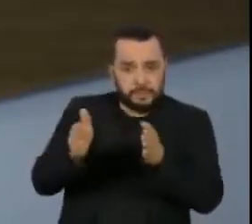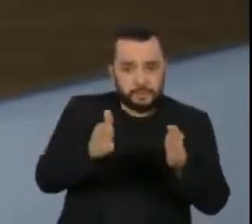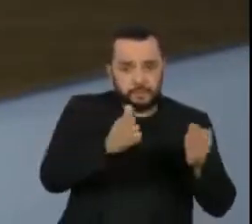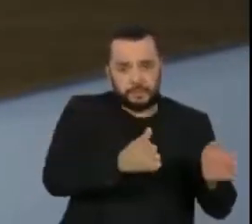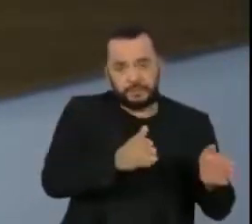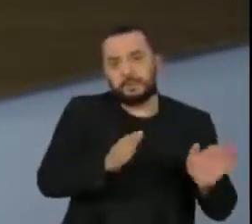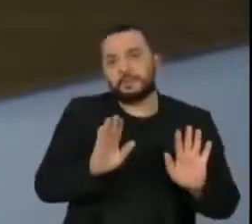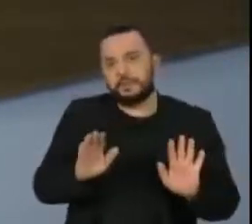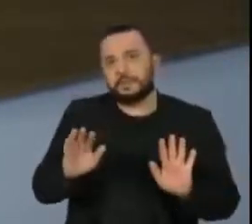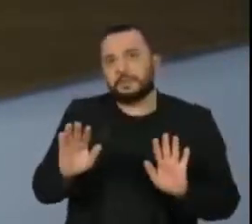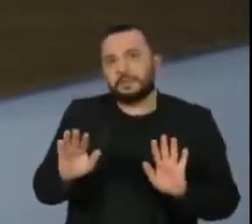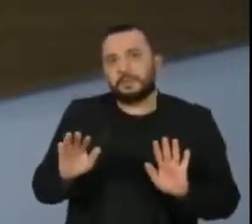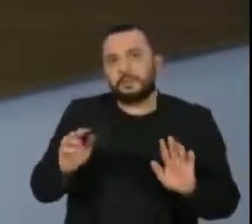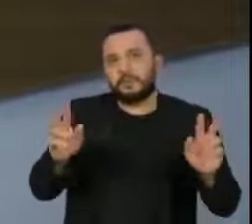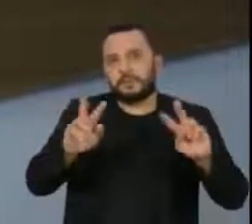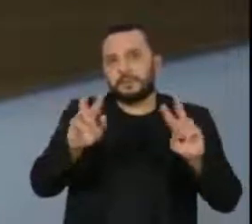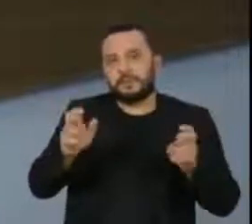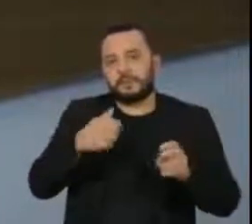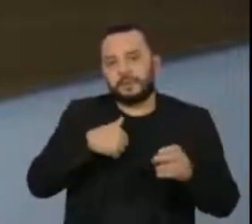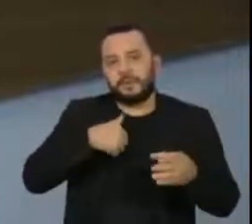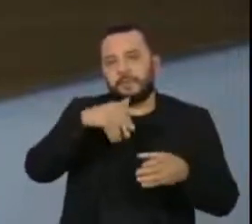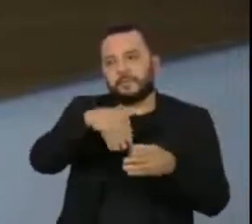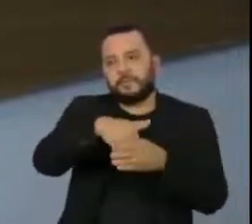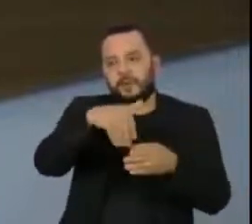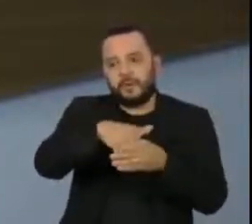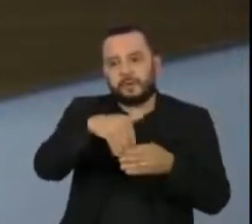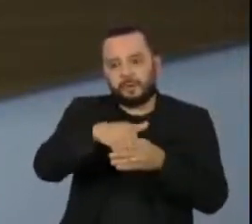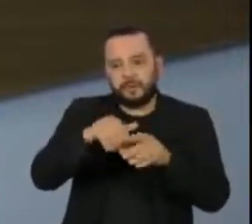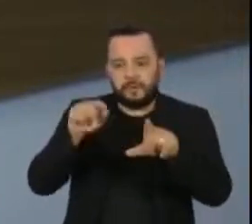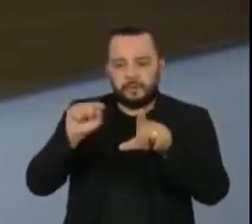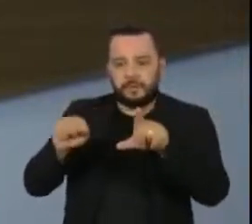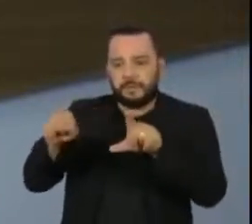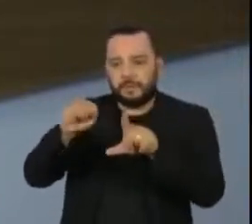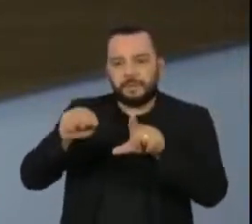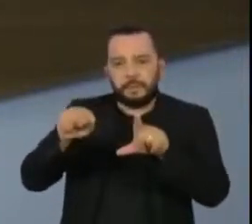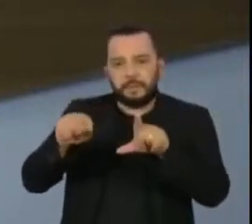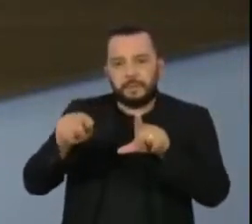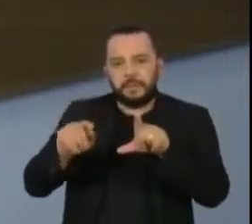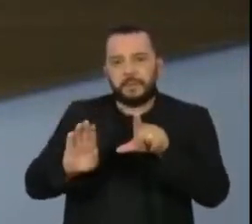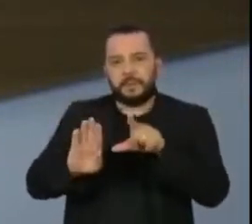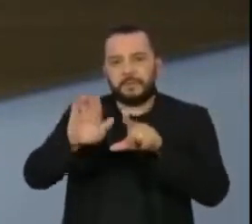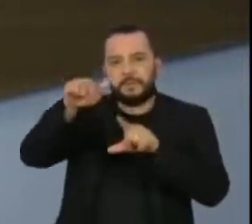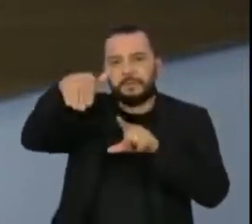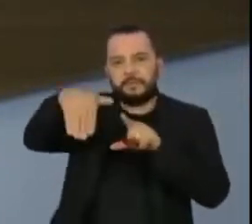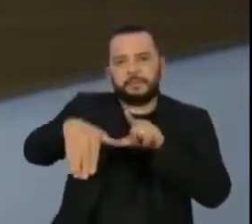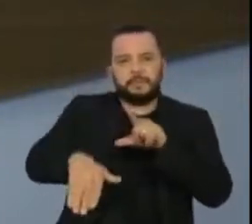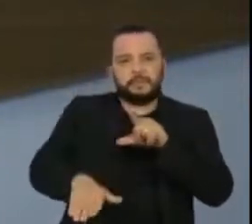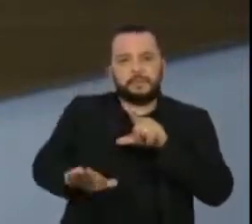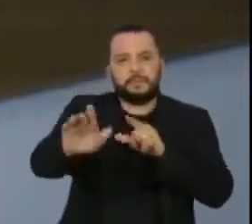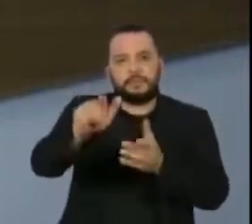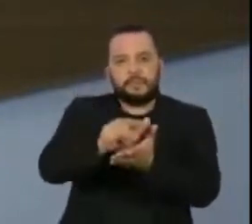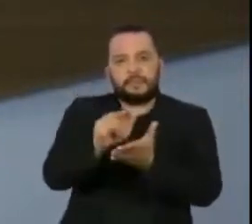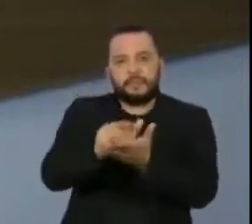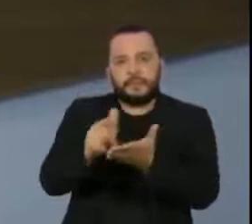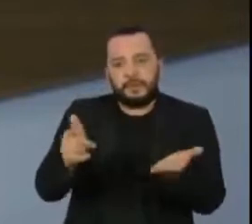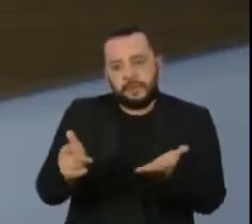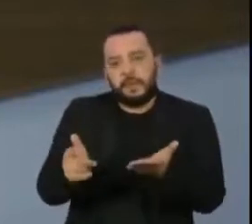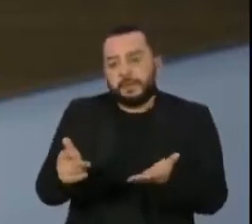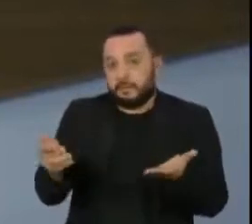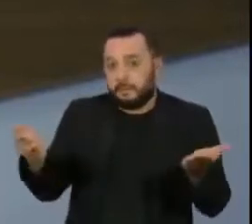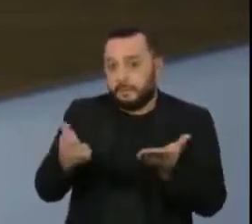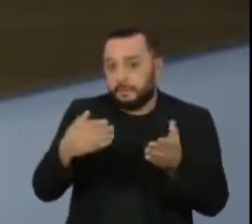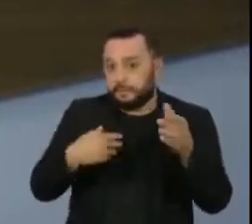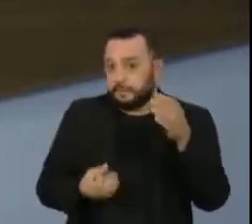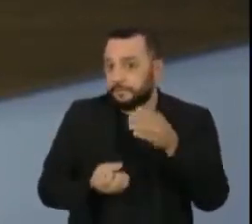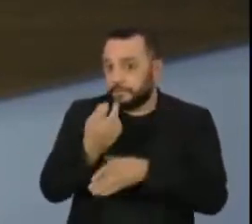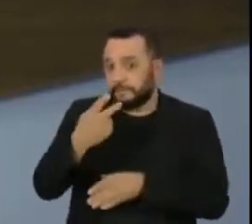mas também preocupante, em relação ao voto impresso, deixou de ser apenas uma conversa que se tinha e se tornou uma PEC